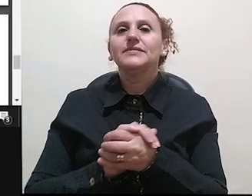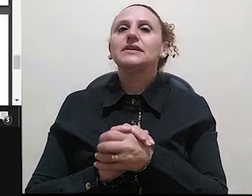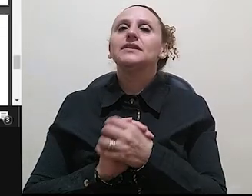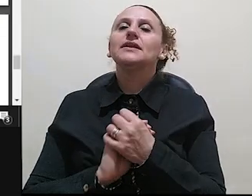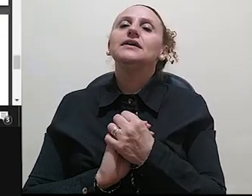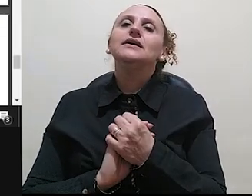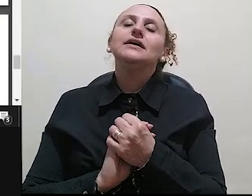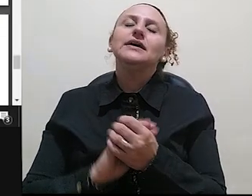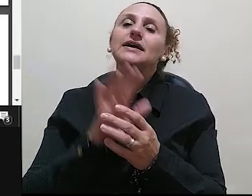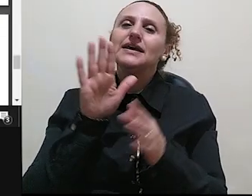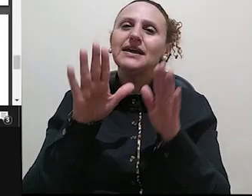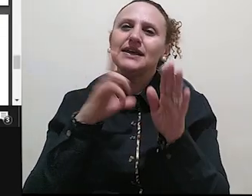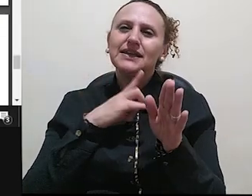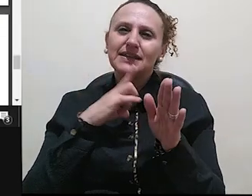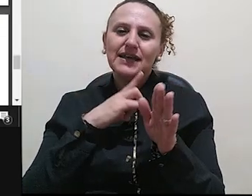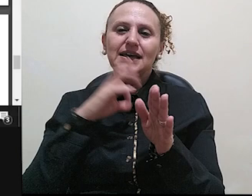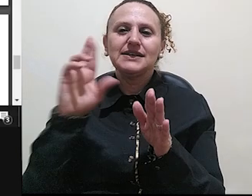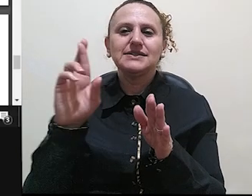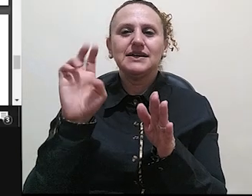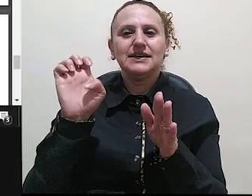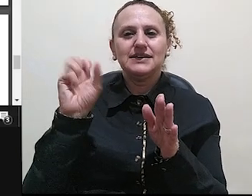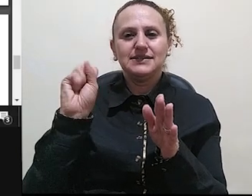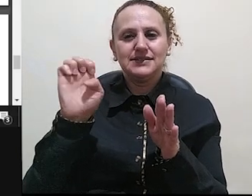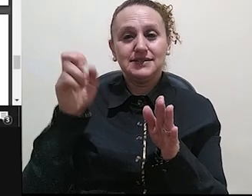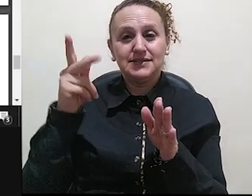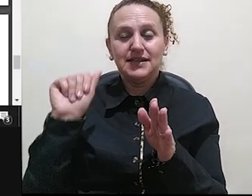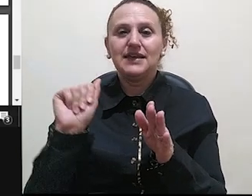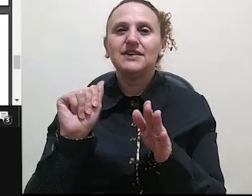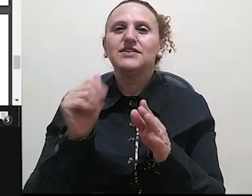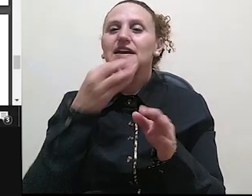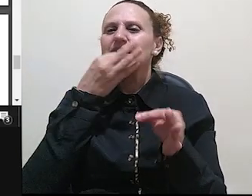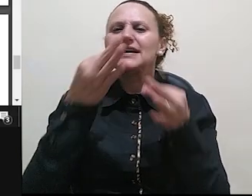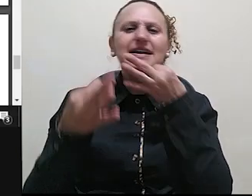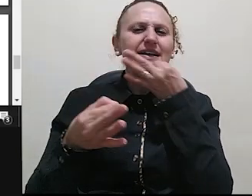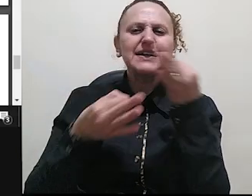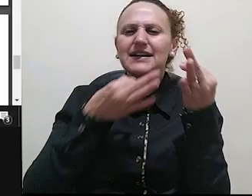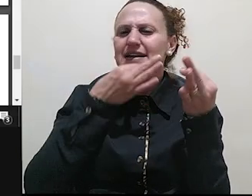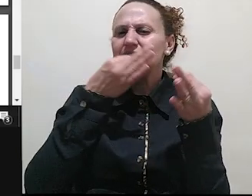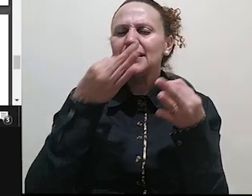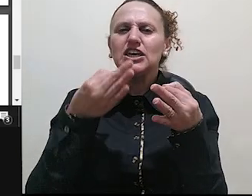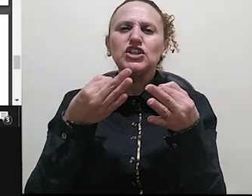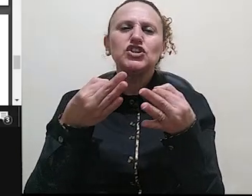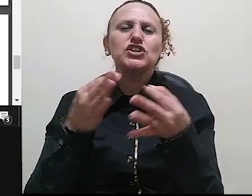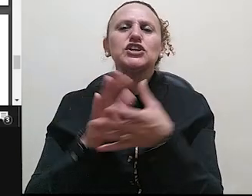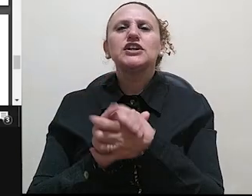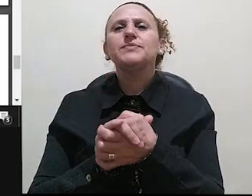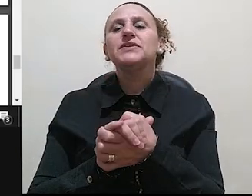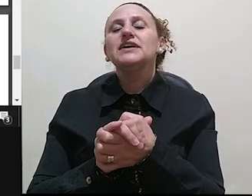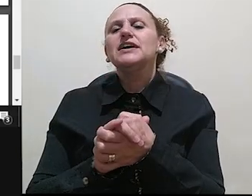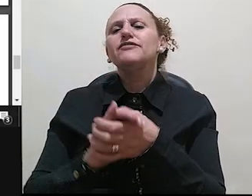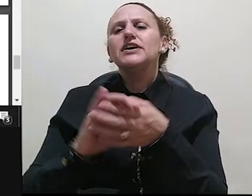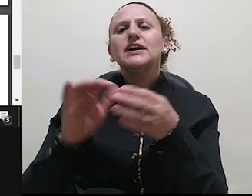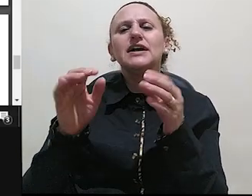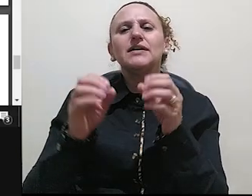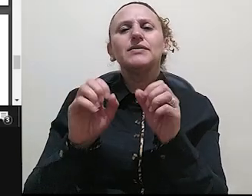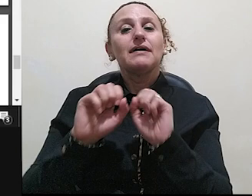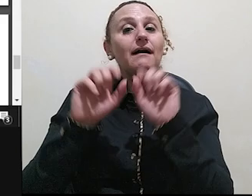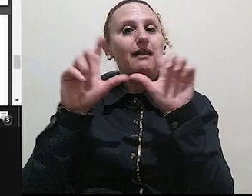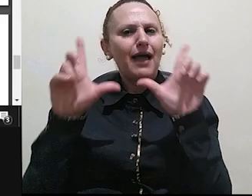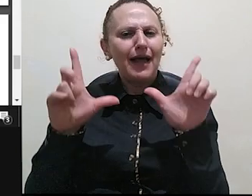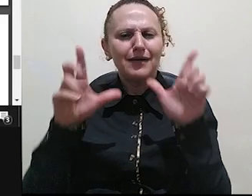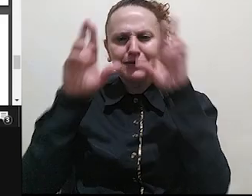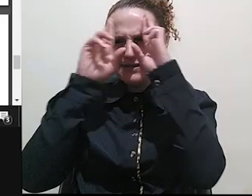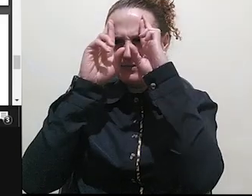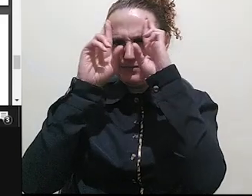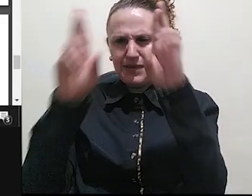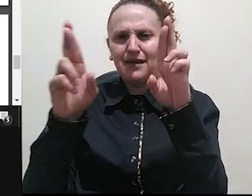crítica do livro de Borges Neto, fica registrado todo o nosso interesse e respeito por seu trabalho, pois, como diz Borges Neto,